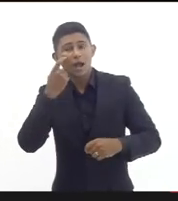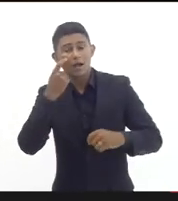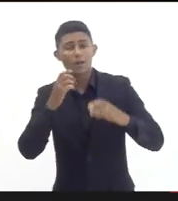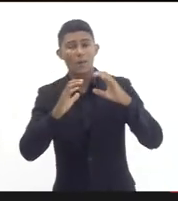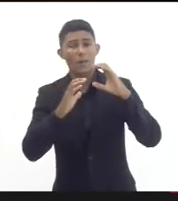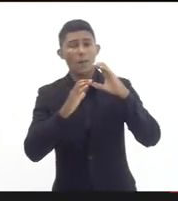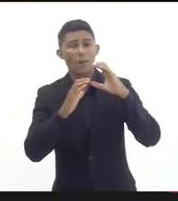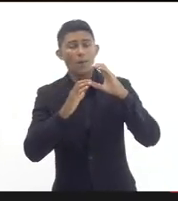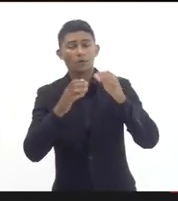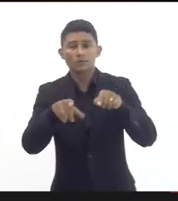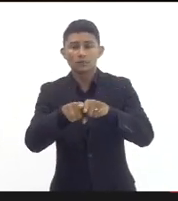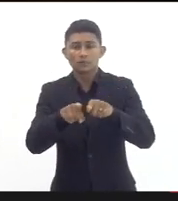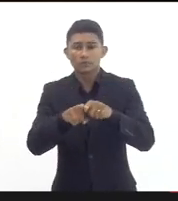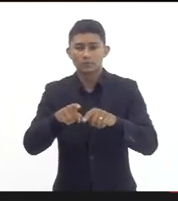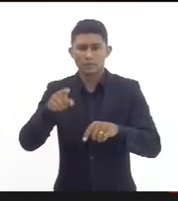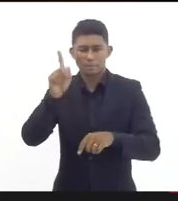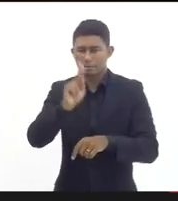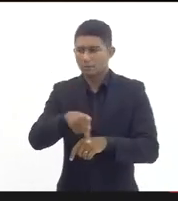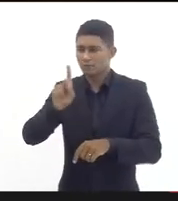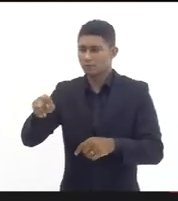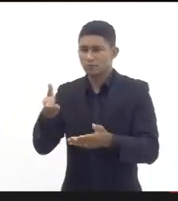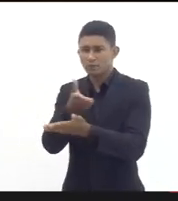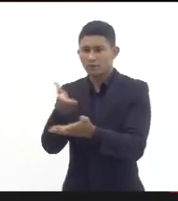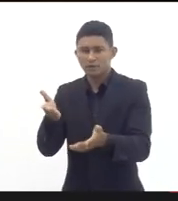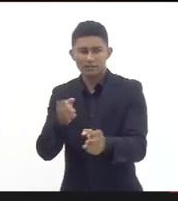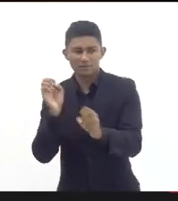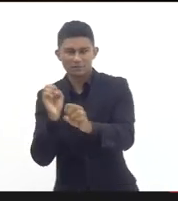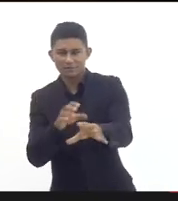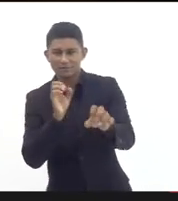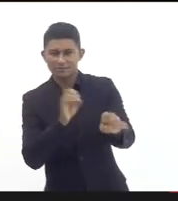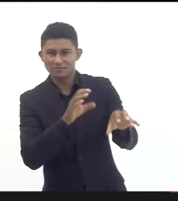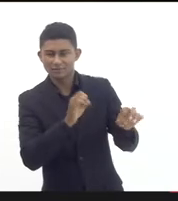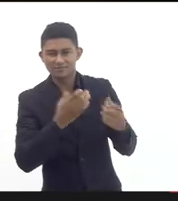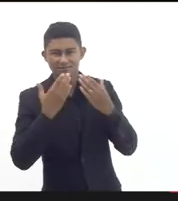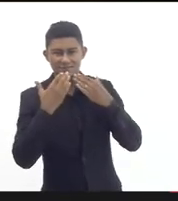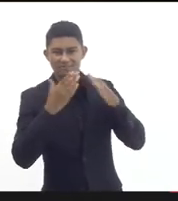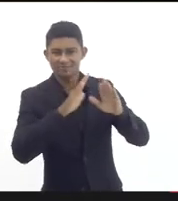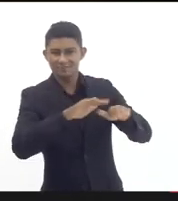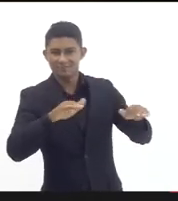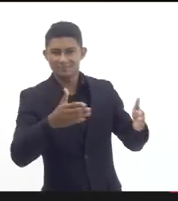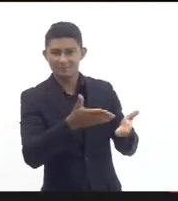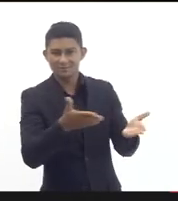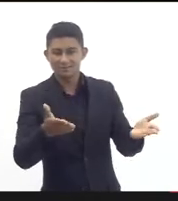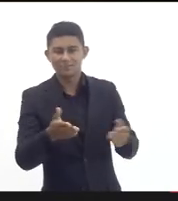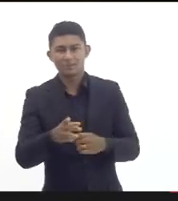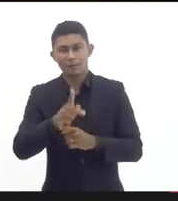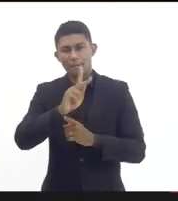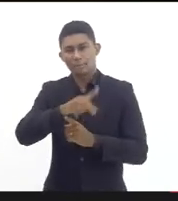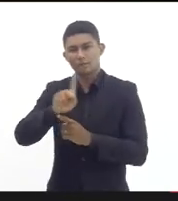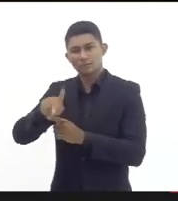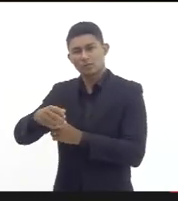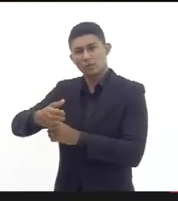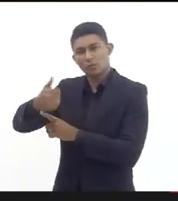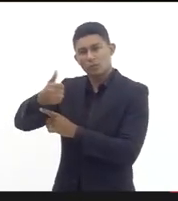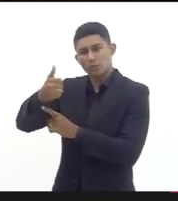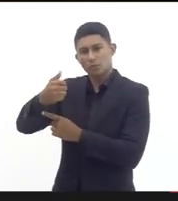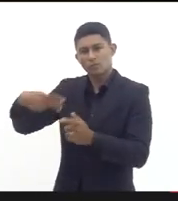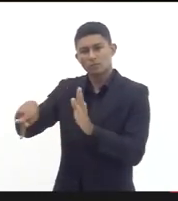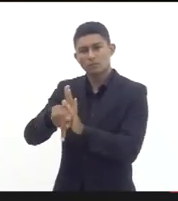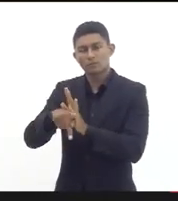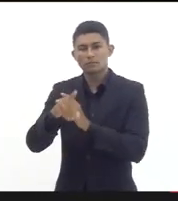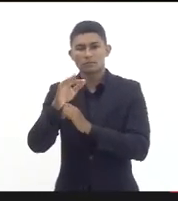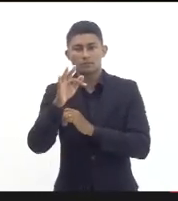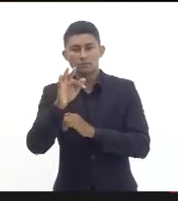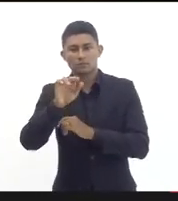os professores da educação infantil e dos anos iniciais carreira professor 1 da rede FAETEC vai atender o